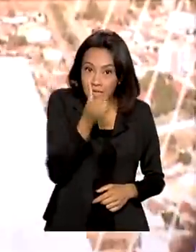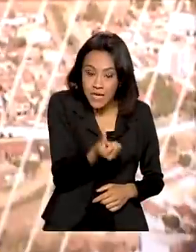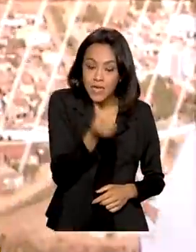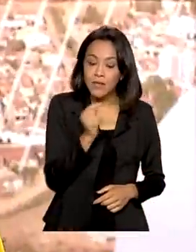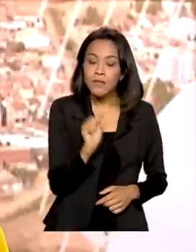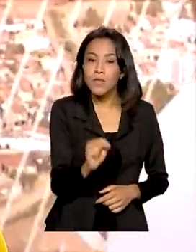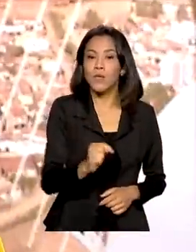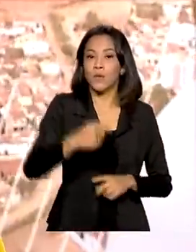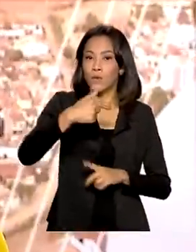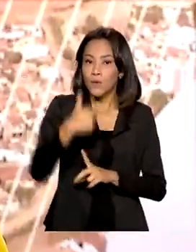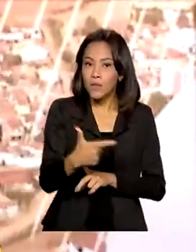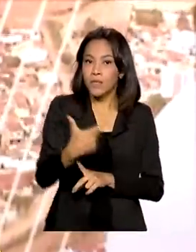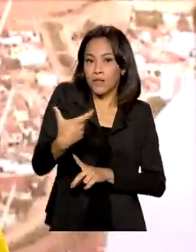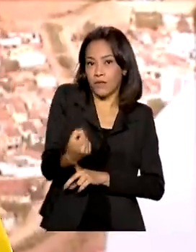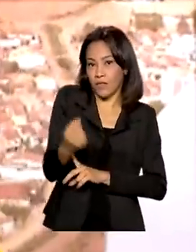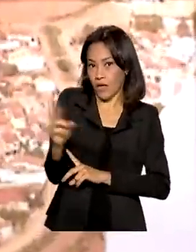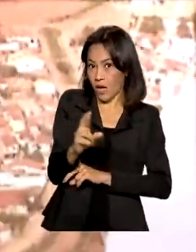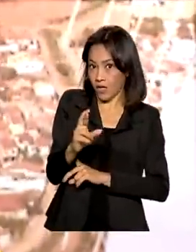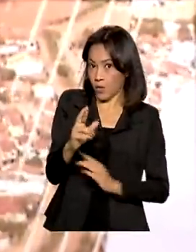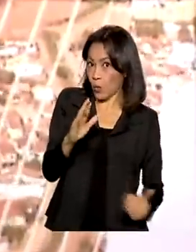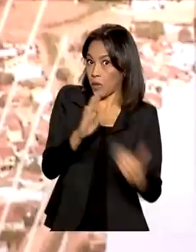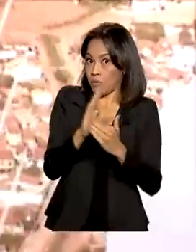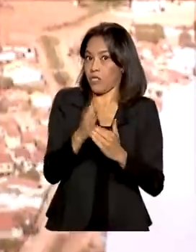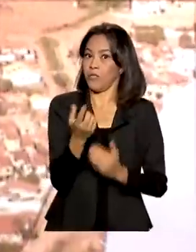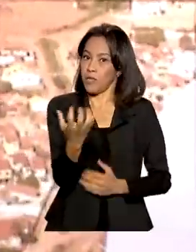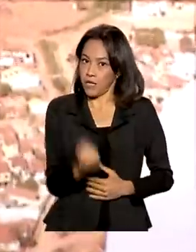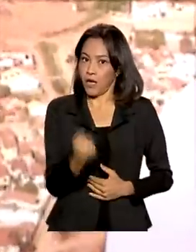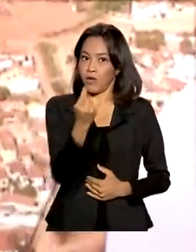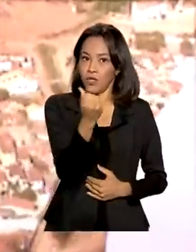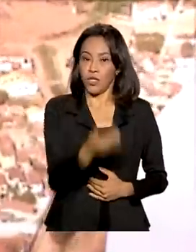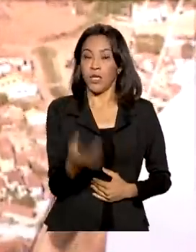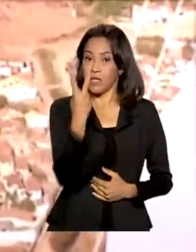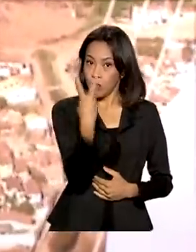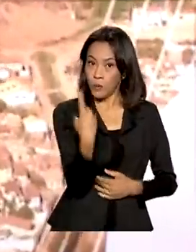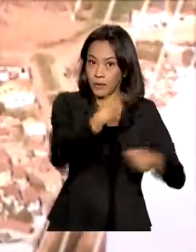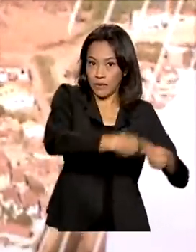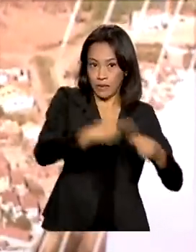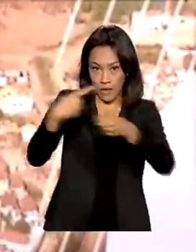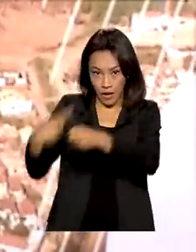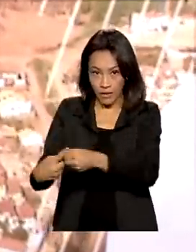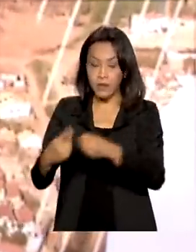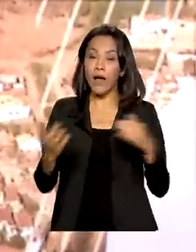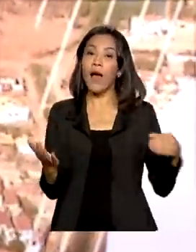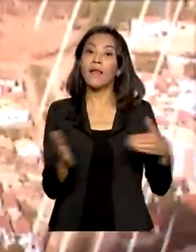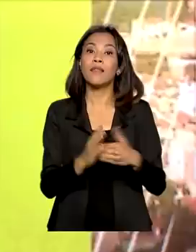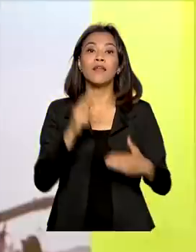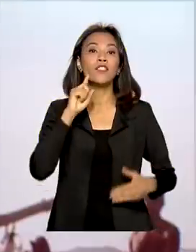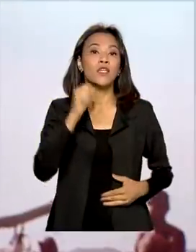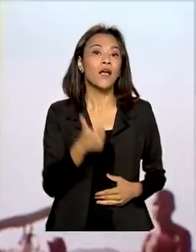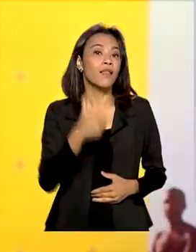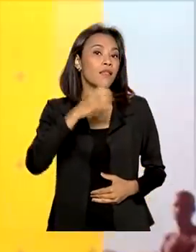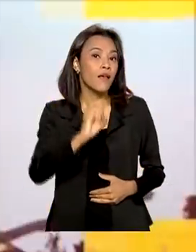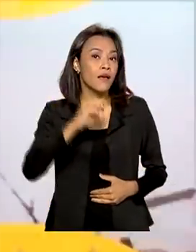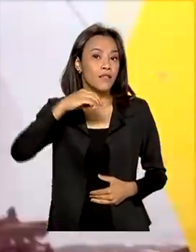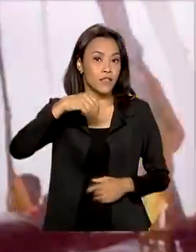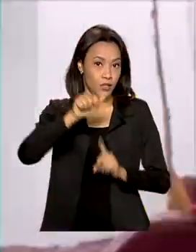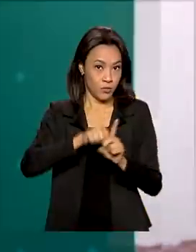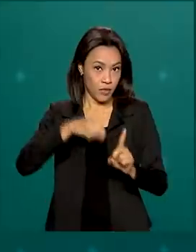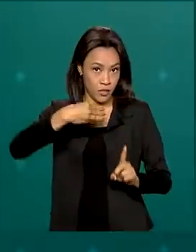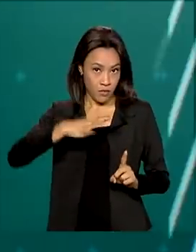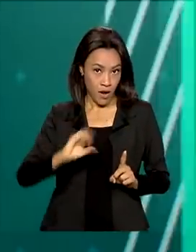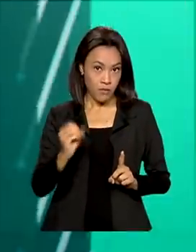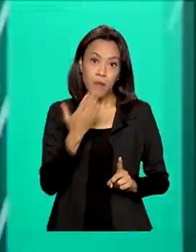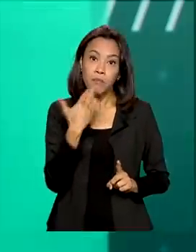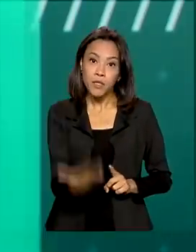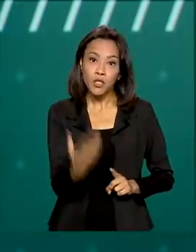.220. Os residentes de Teixeira de Freitas têm até 10 de março para solicitar o saque.